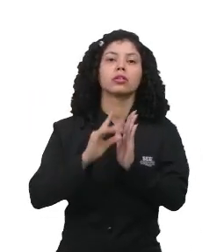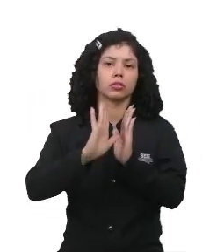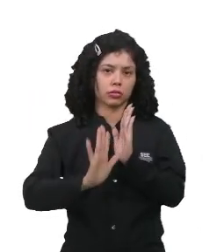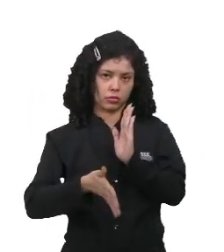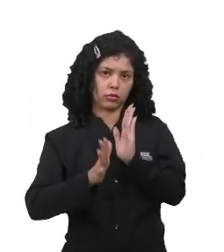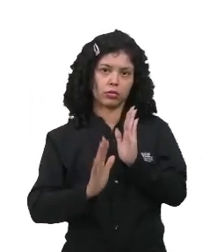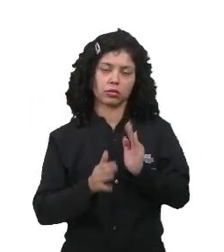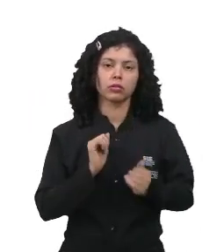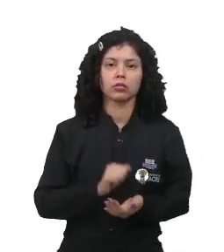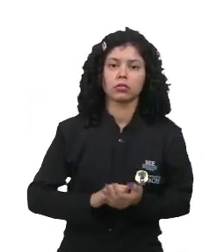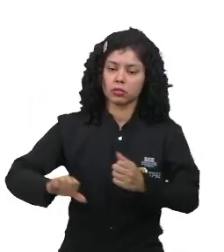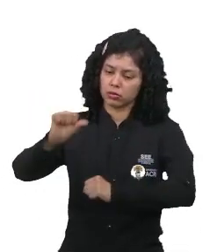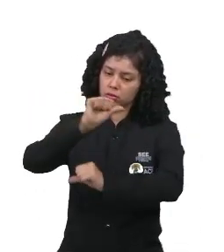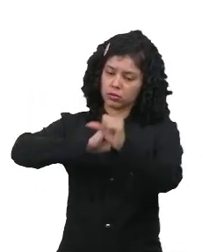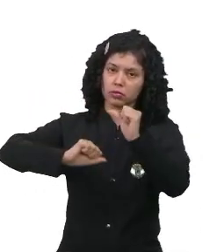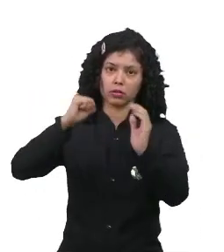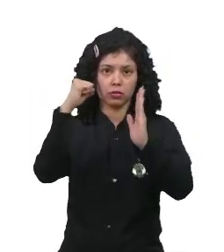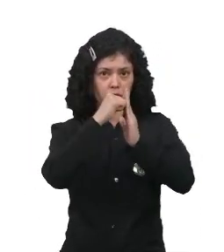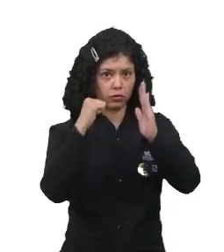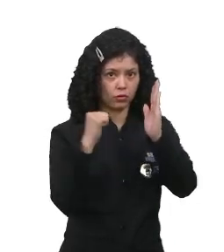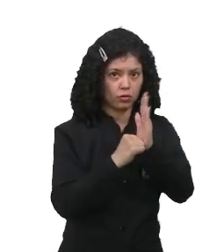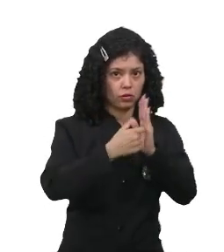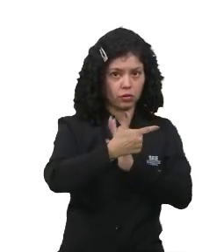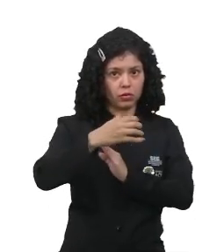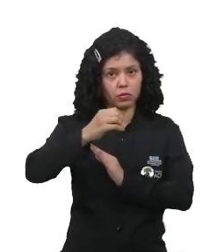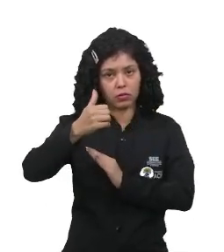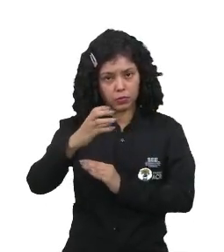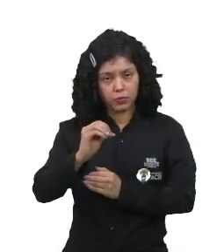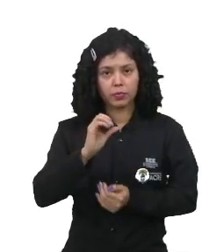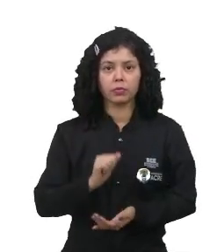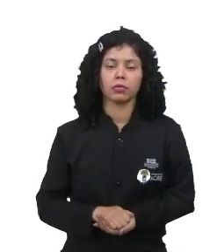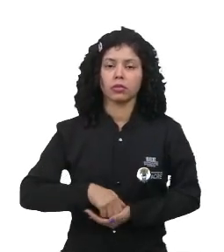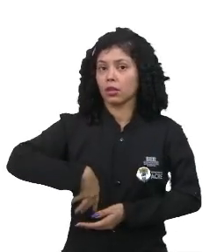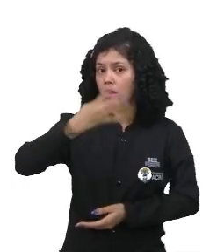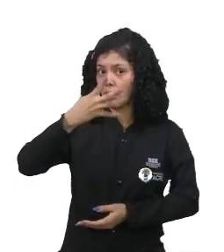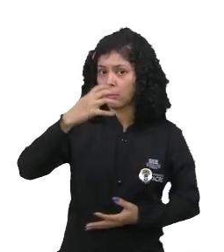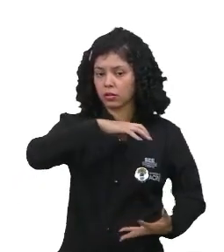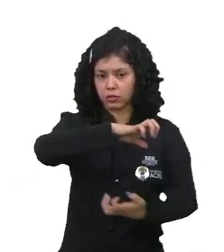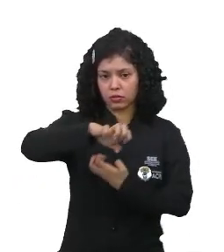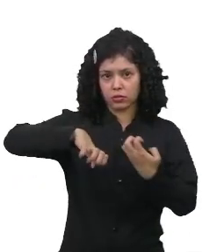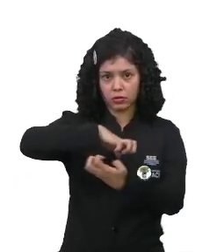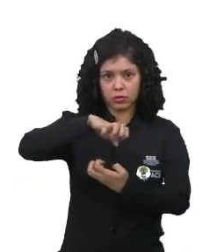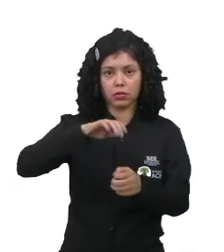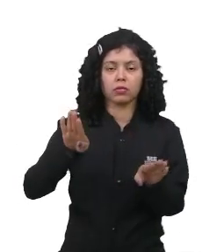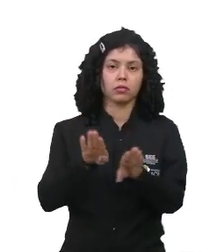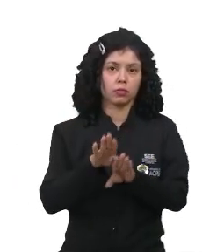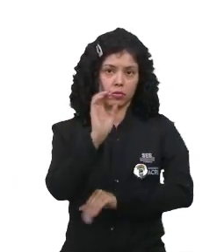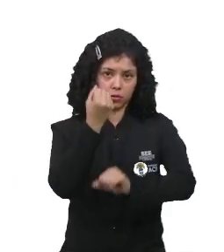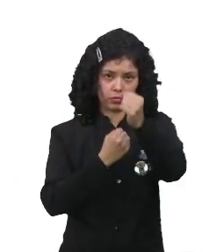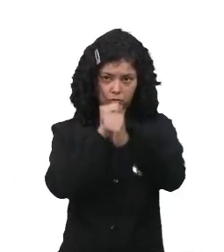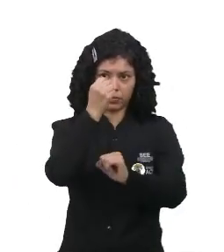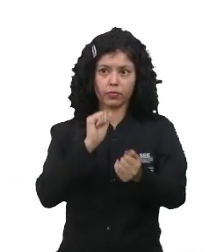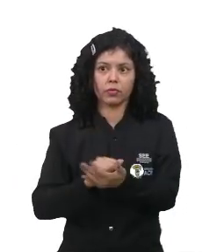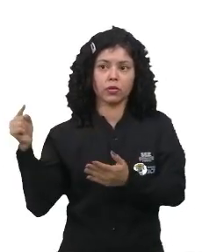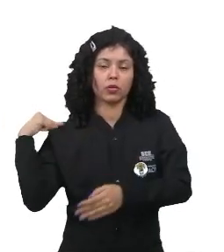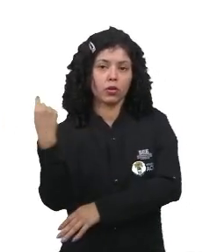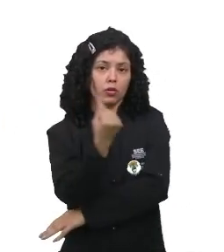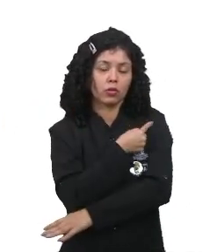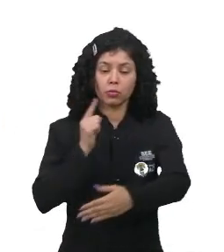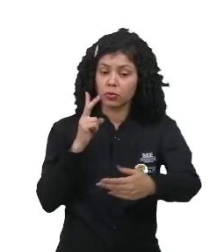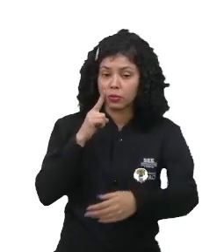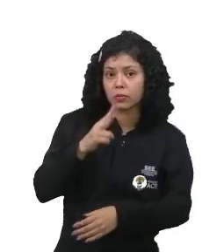já com a virada do século em 2010, a quarta revolução industrial, em que nós vamos